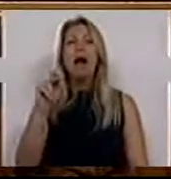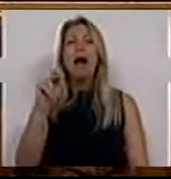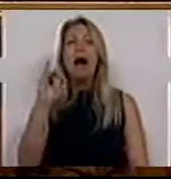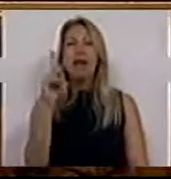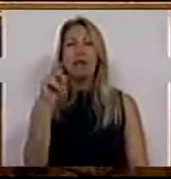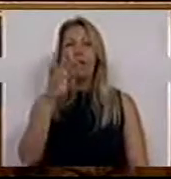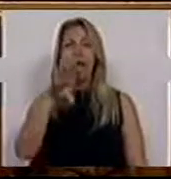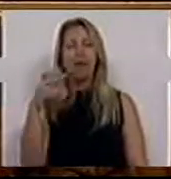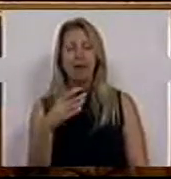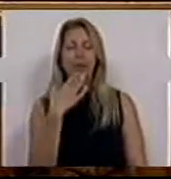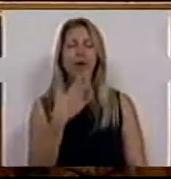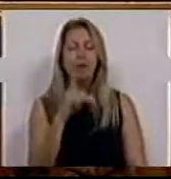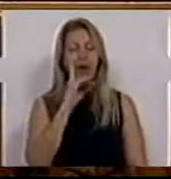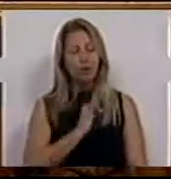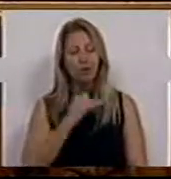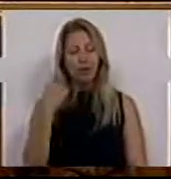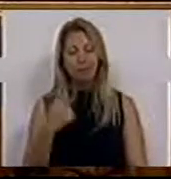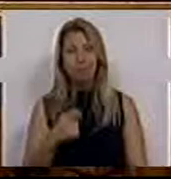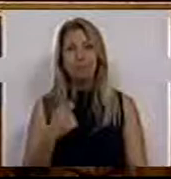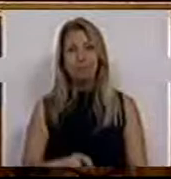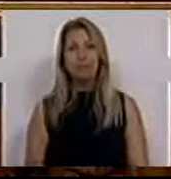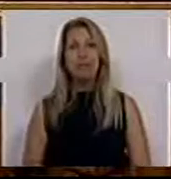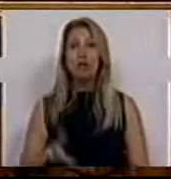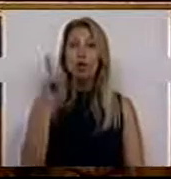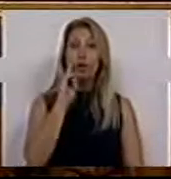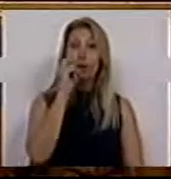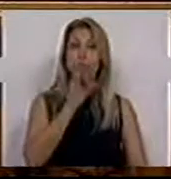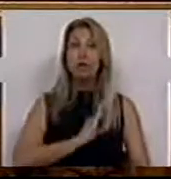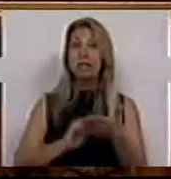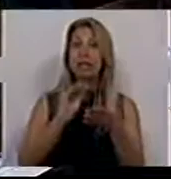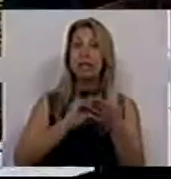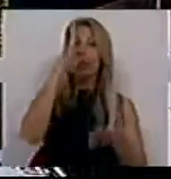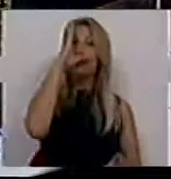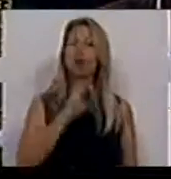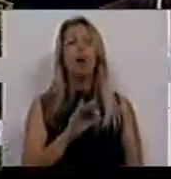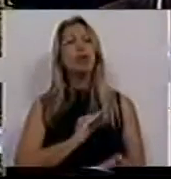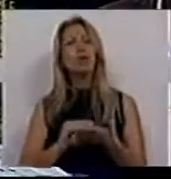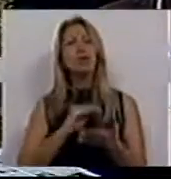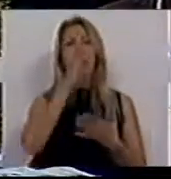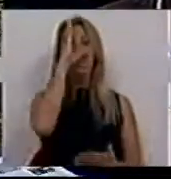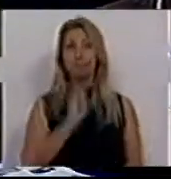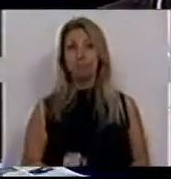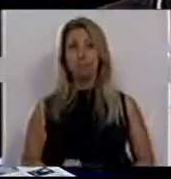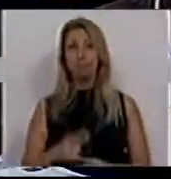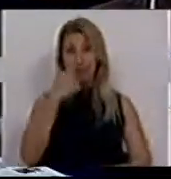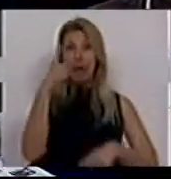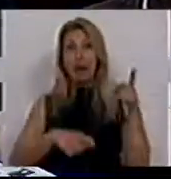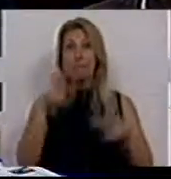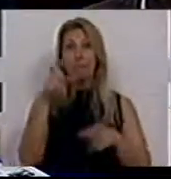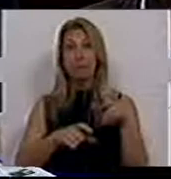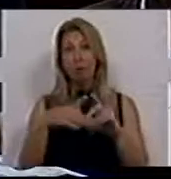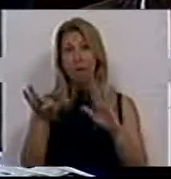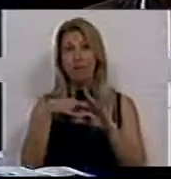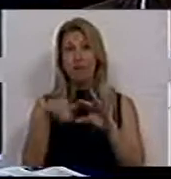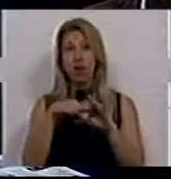Muito obrigada, Sra. Presidente, Sra. e Sra. Secretária de Estado. Sra. Secretária de Estado, as pessoas que estão na lista